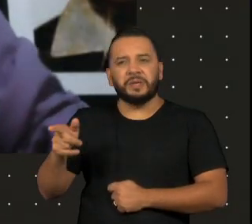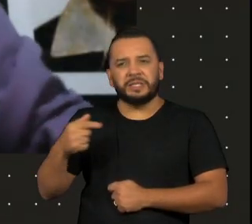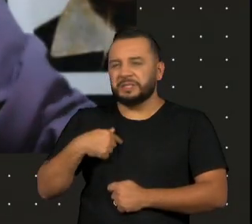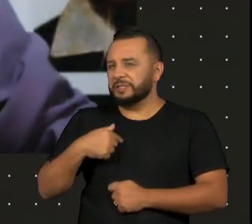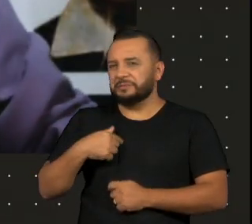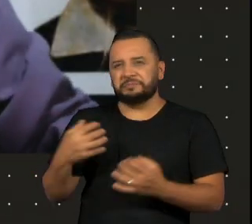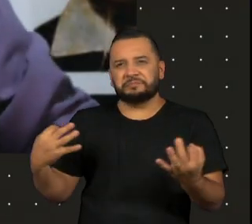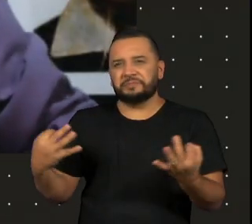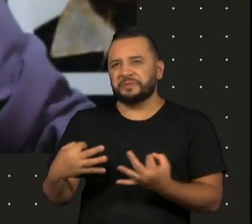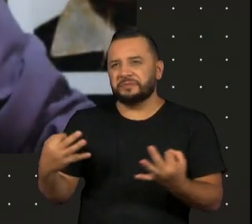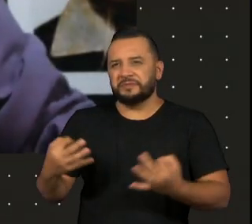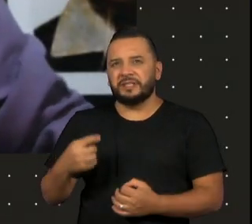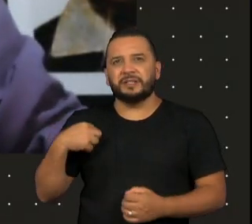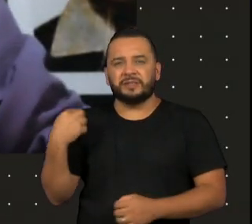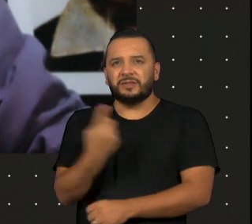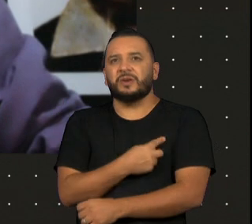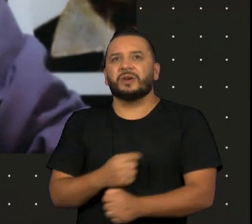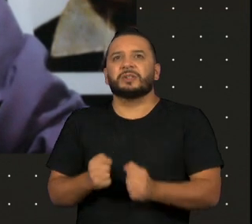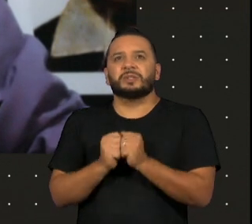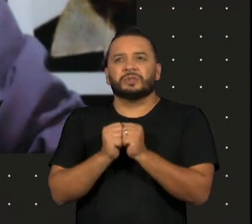acho que a gente precisa estar junto aí para